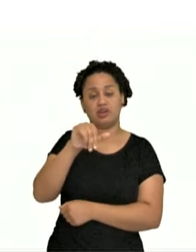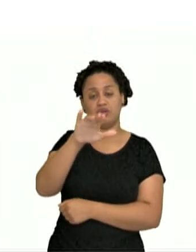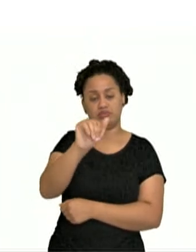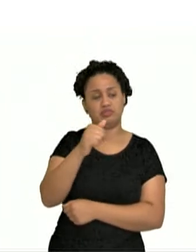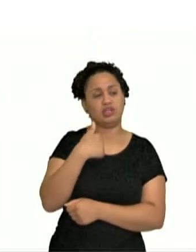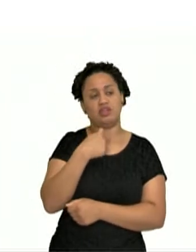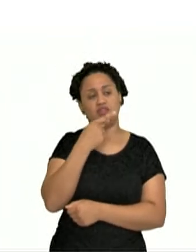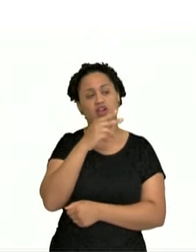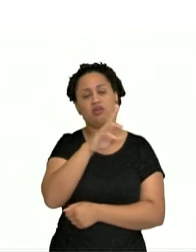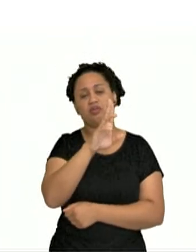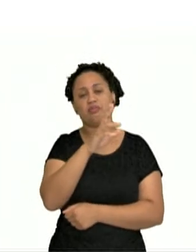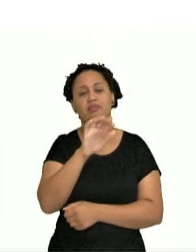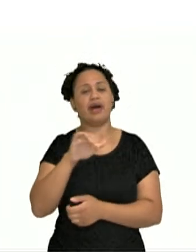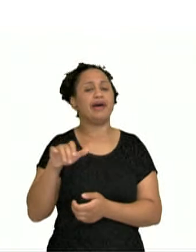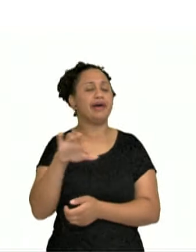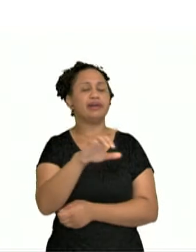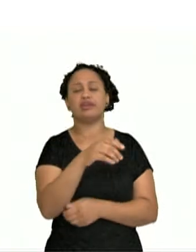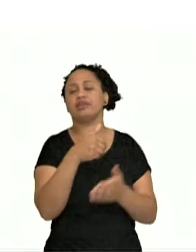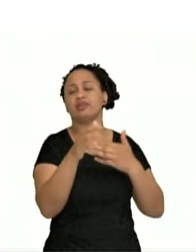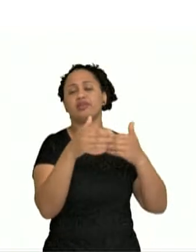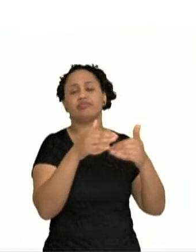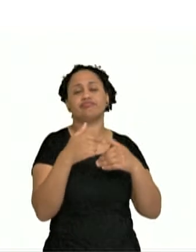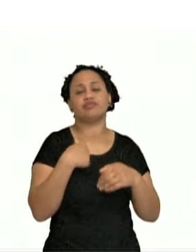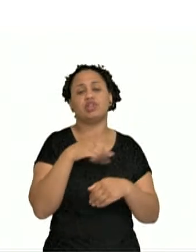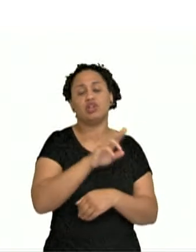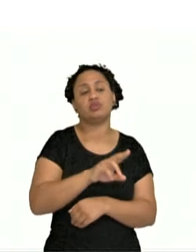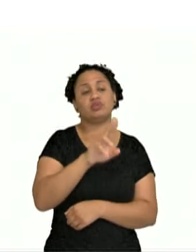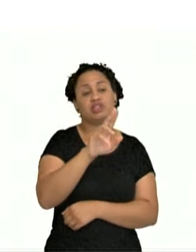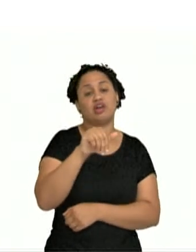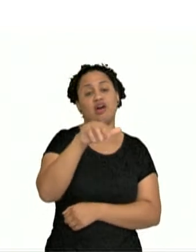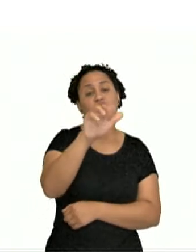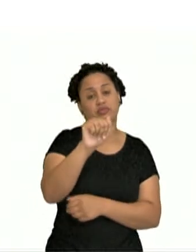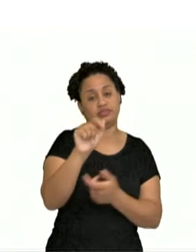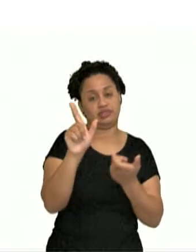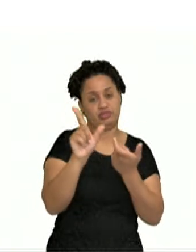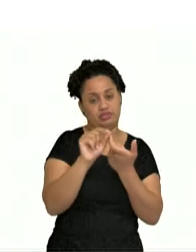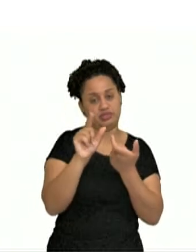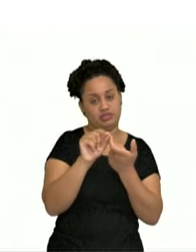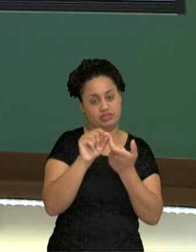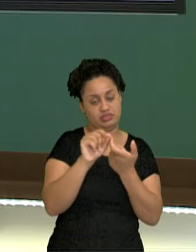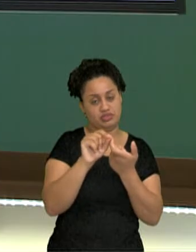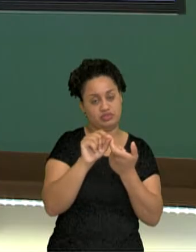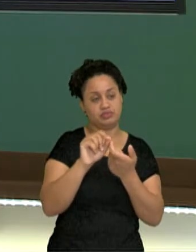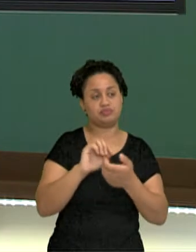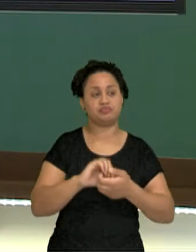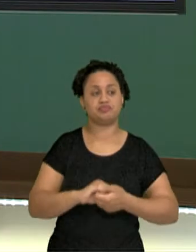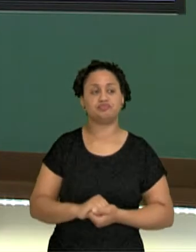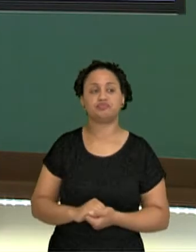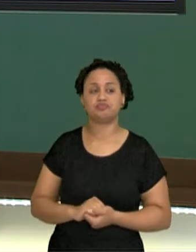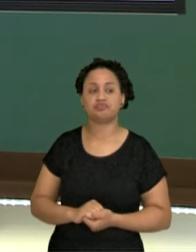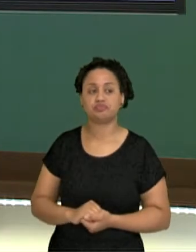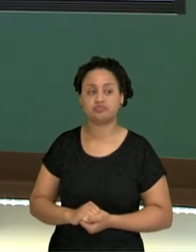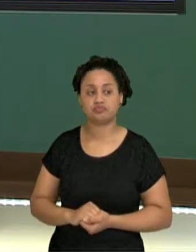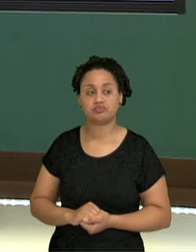aranha qualquer, ele ainda não tem conhecimento sobre essa aranha, ele usa o artigo UNA, em português UMA. Quando ele